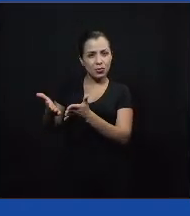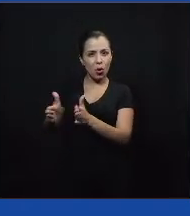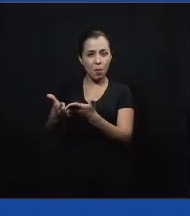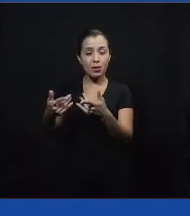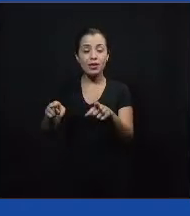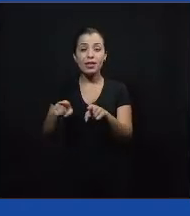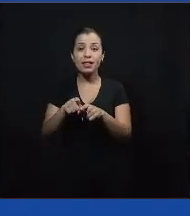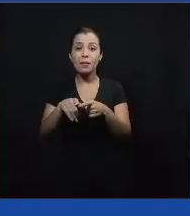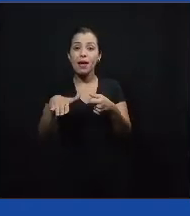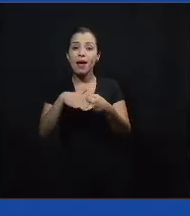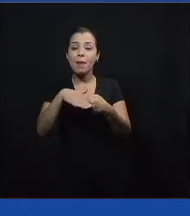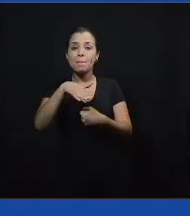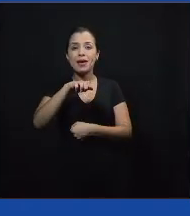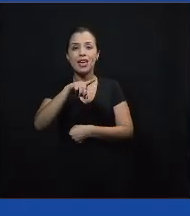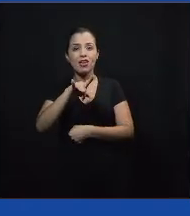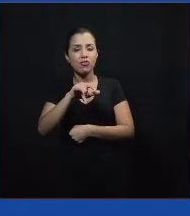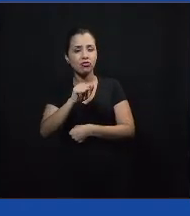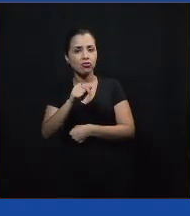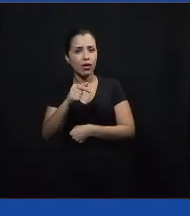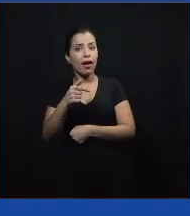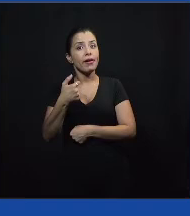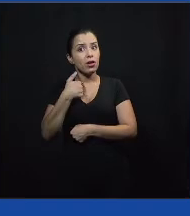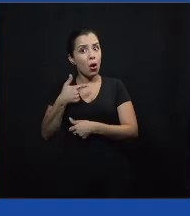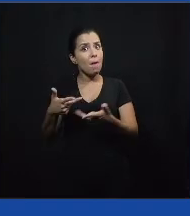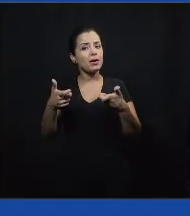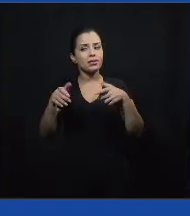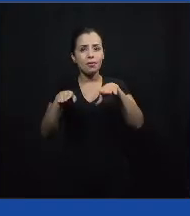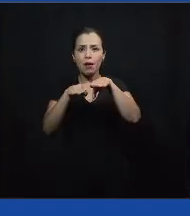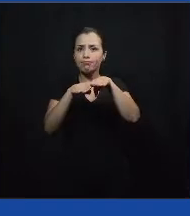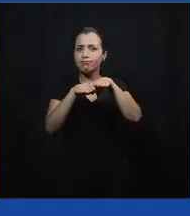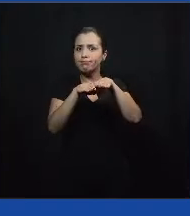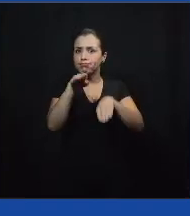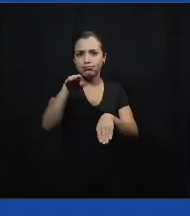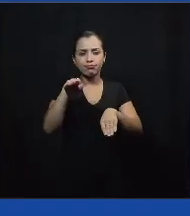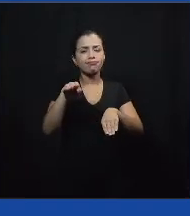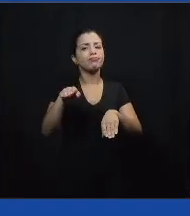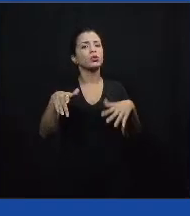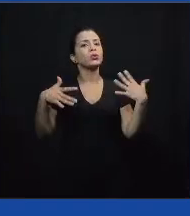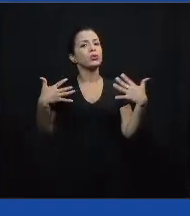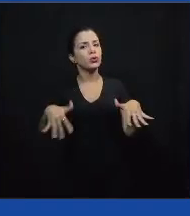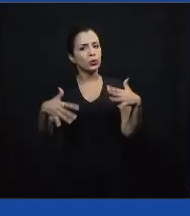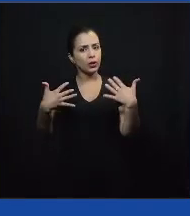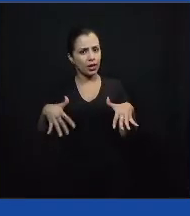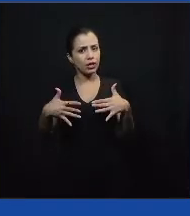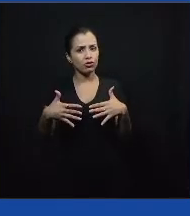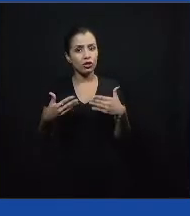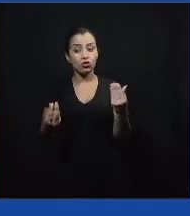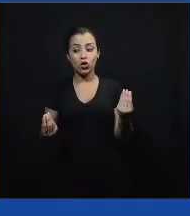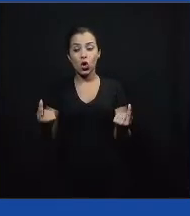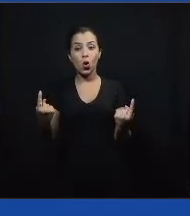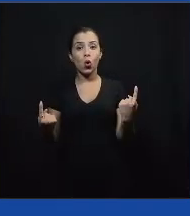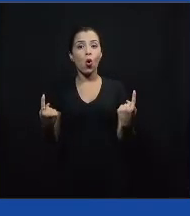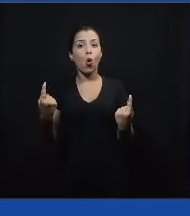E eu vejo que existe um abismo, assim, bem grande em relação passada para cada uma delas.